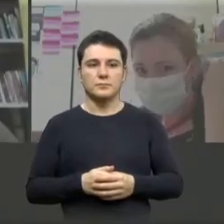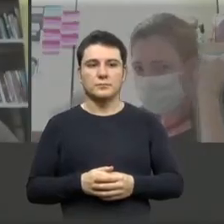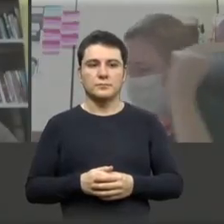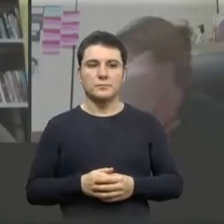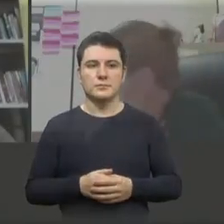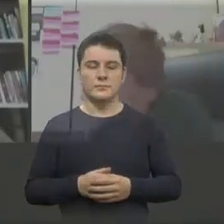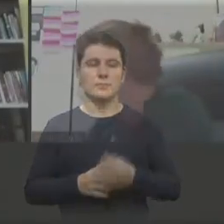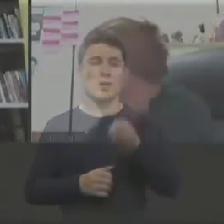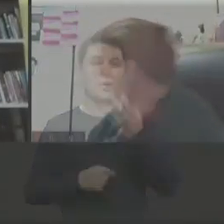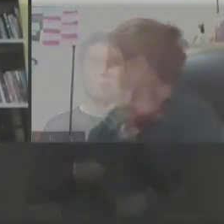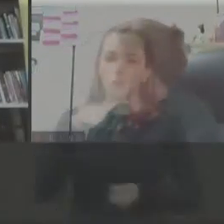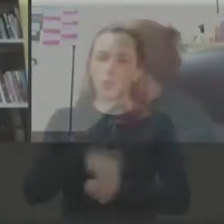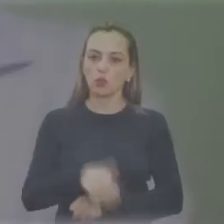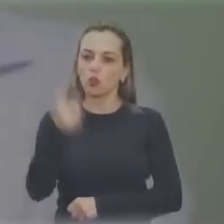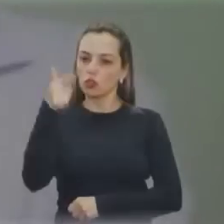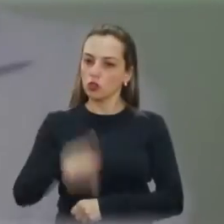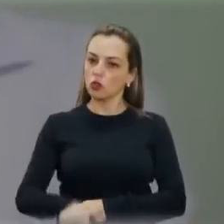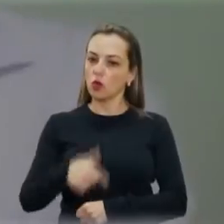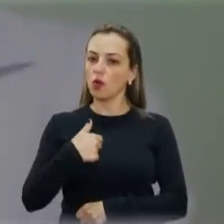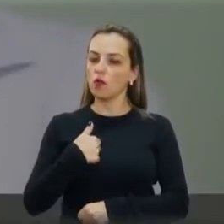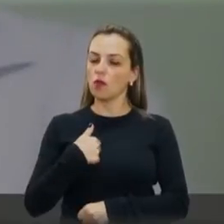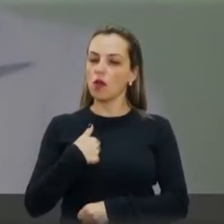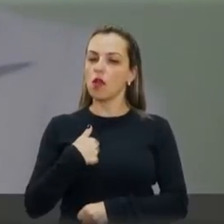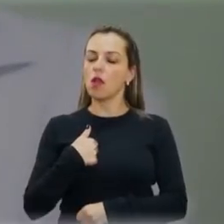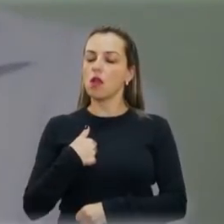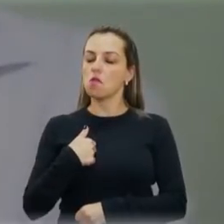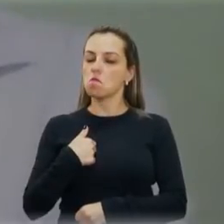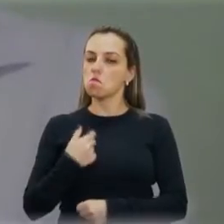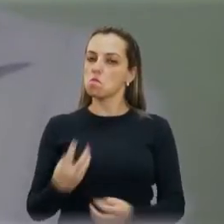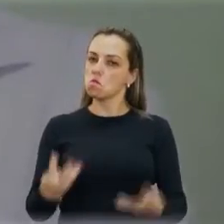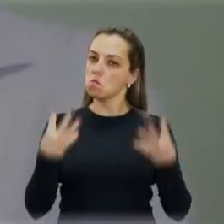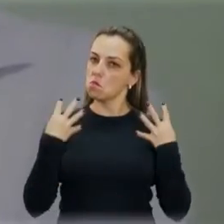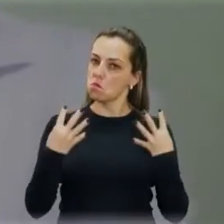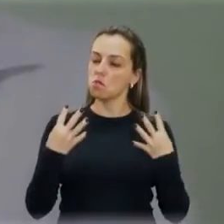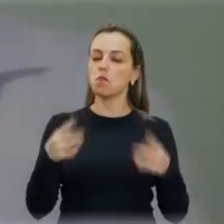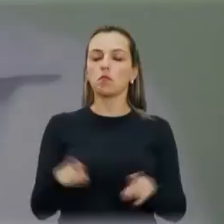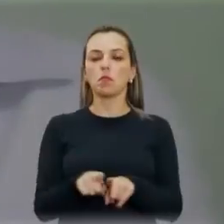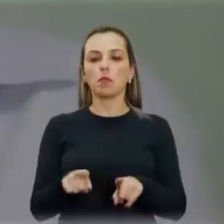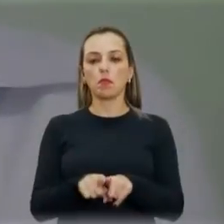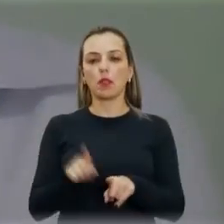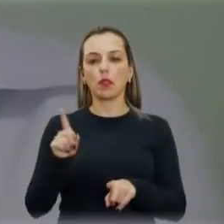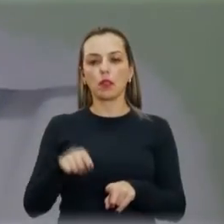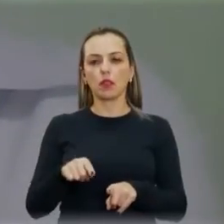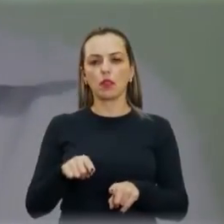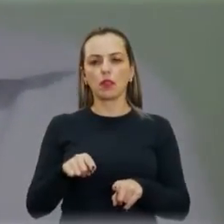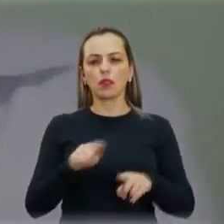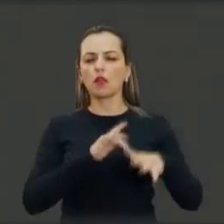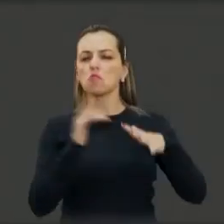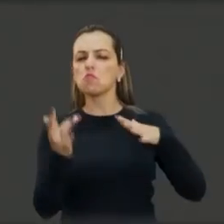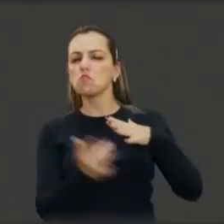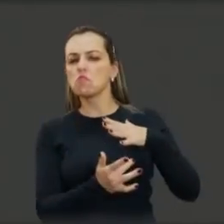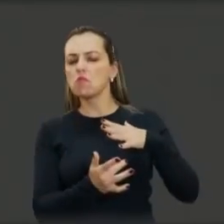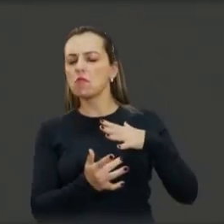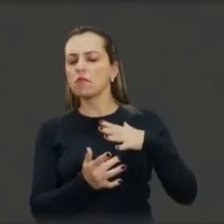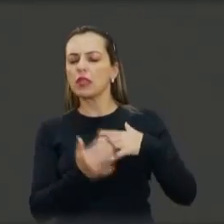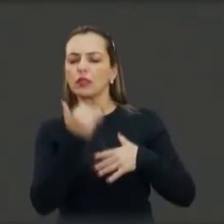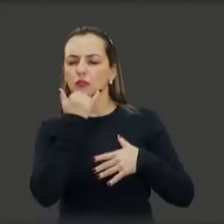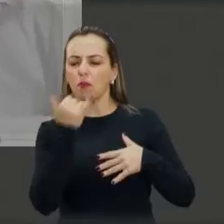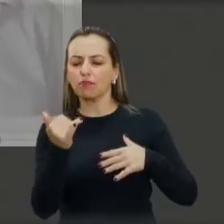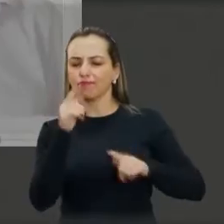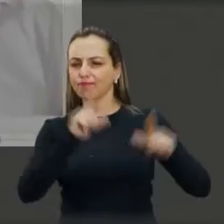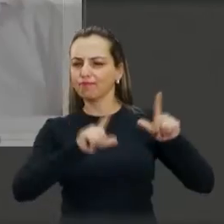Boa noite, senhor presidente, novamente, nobres vereadores, quem nos ouve e nos assiste. Pessoal da mídia, por favor, tem um slide meu aí.